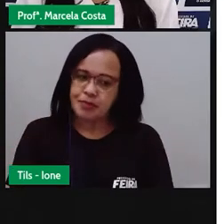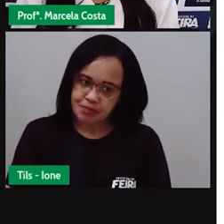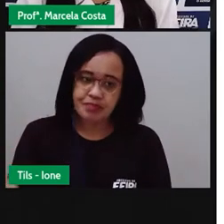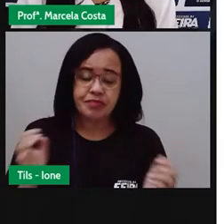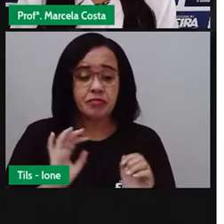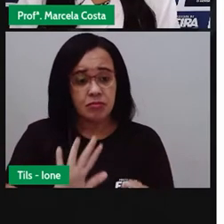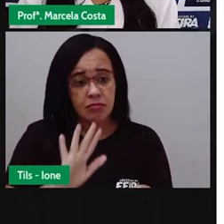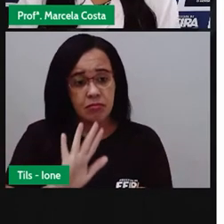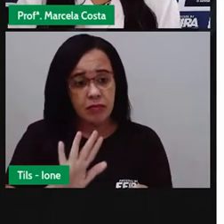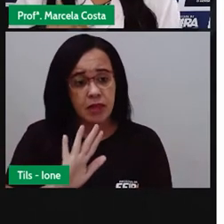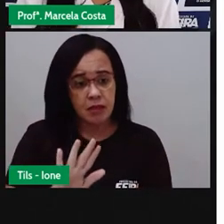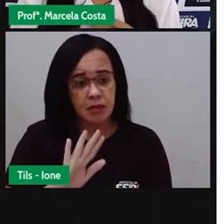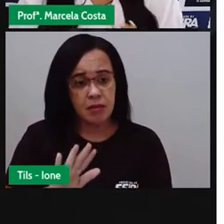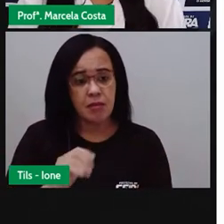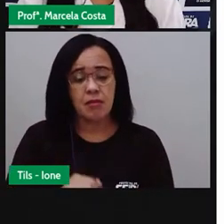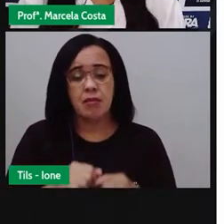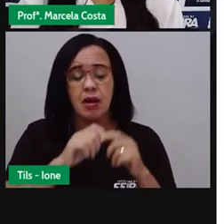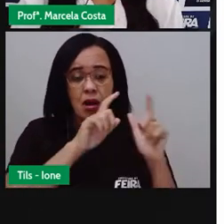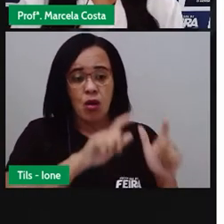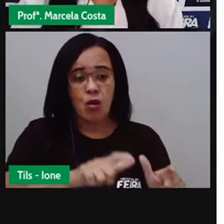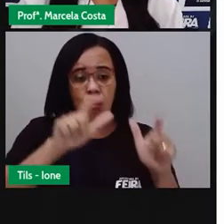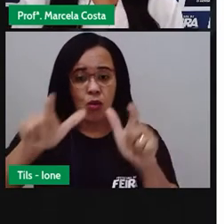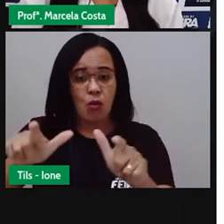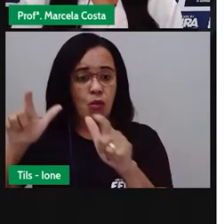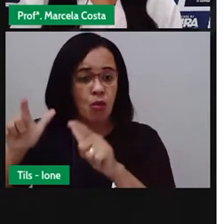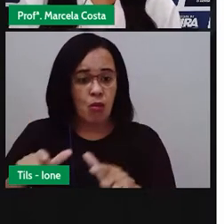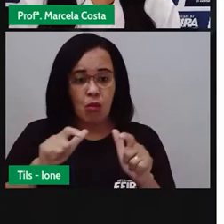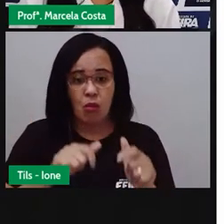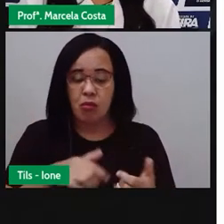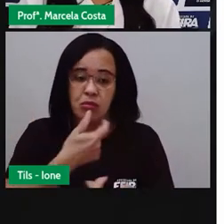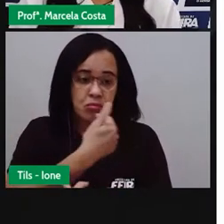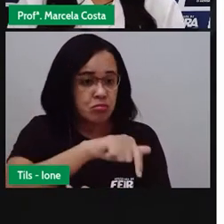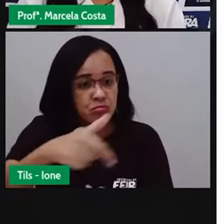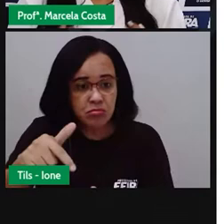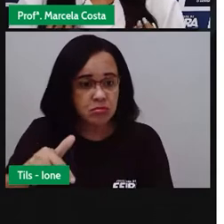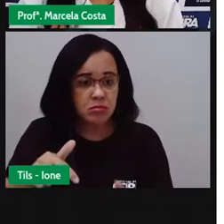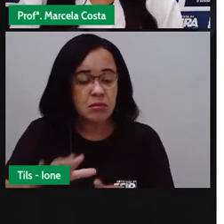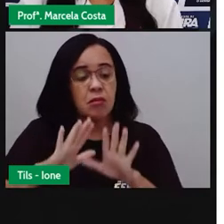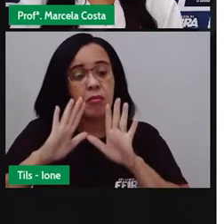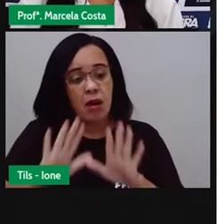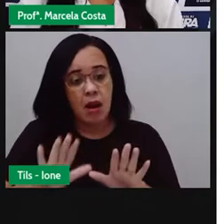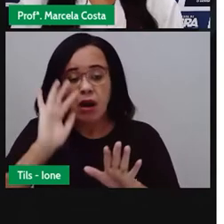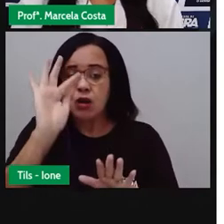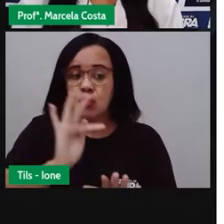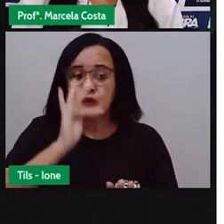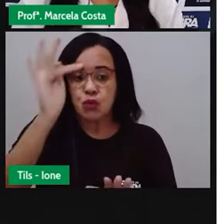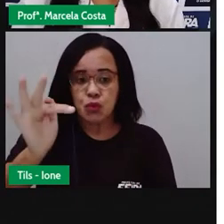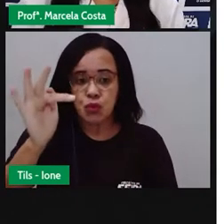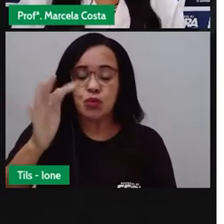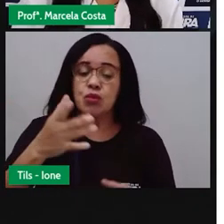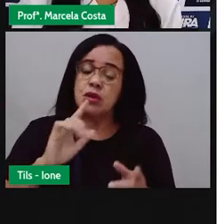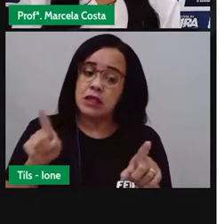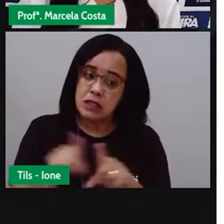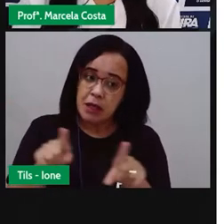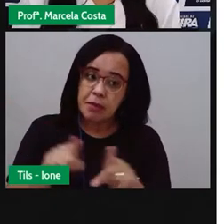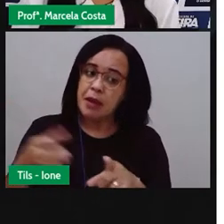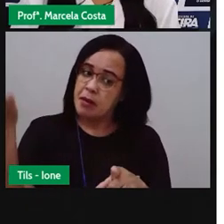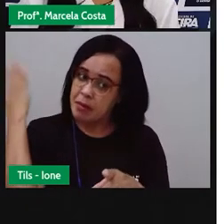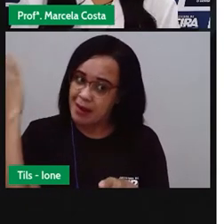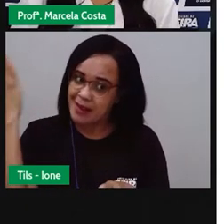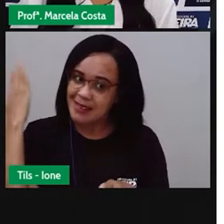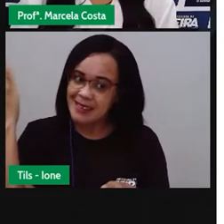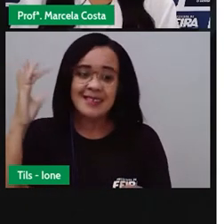em outros momentos, elas já aconteceram e